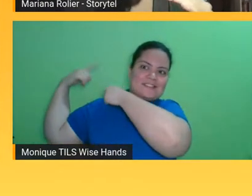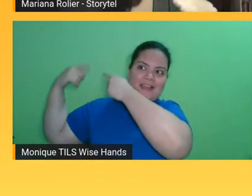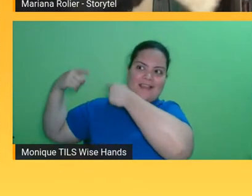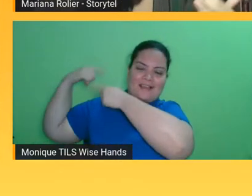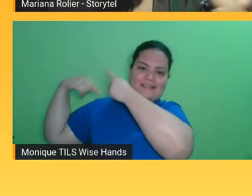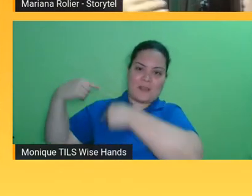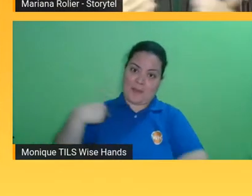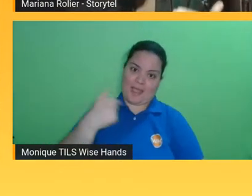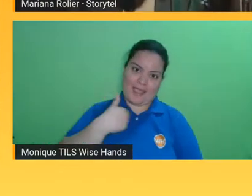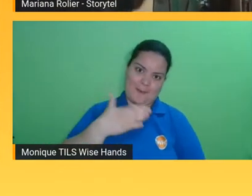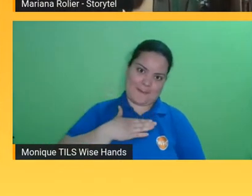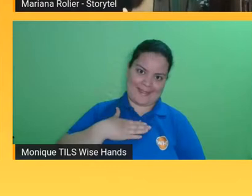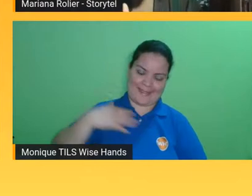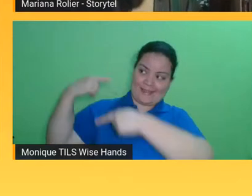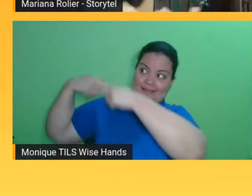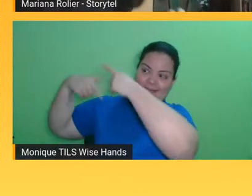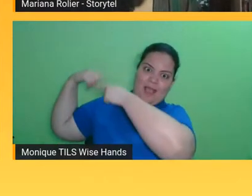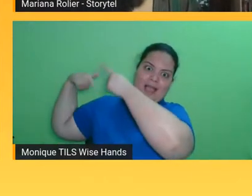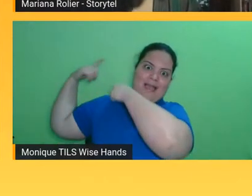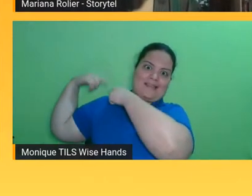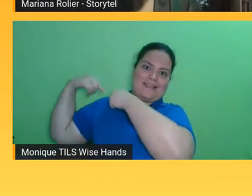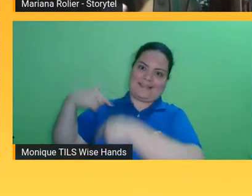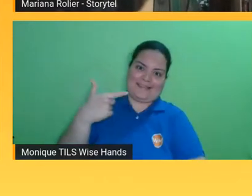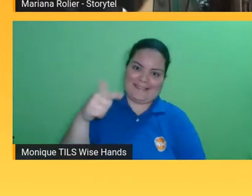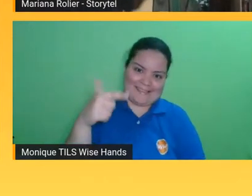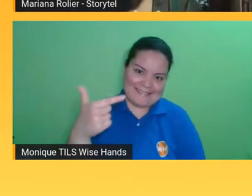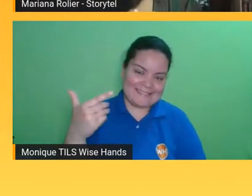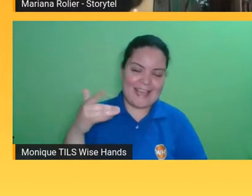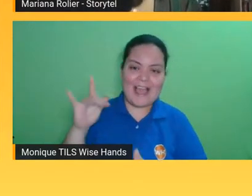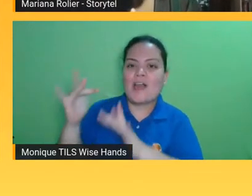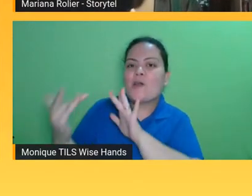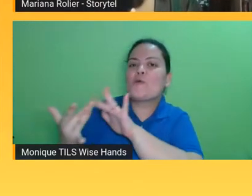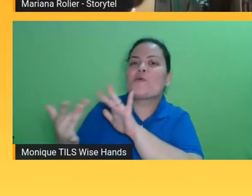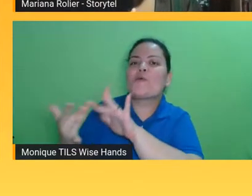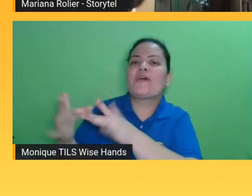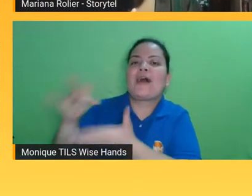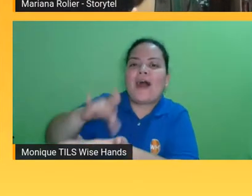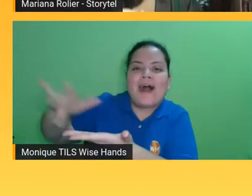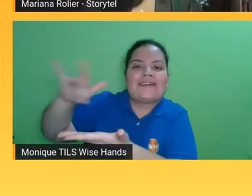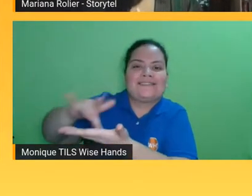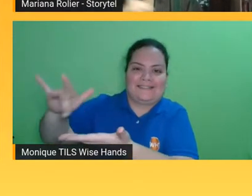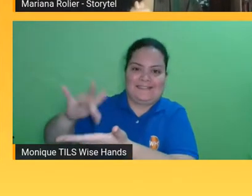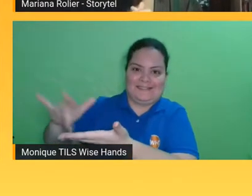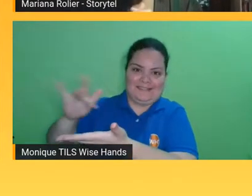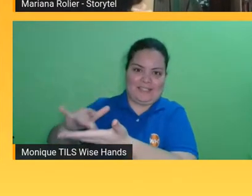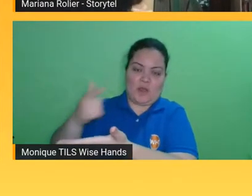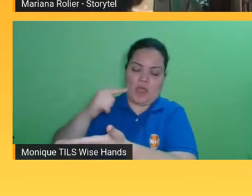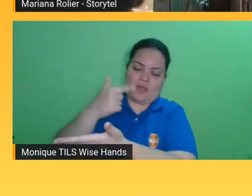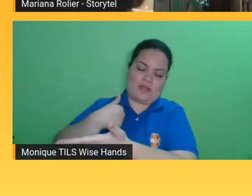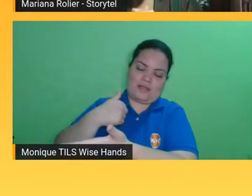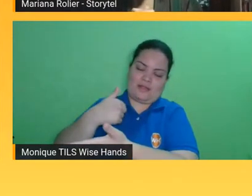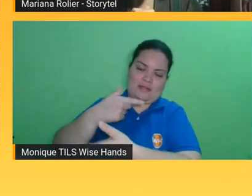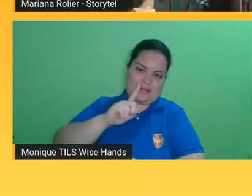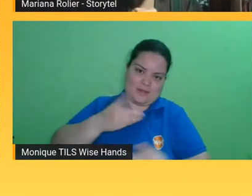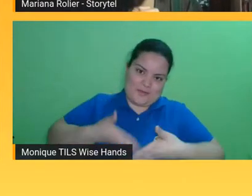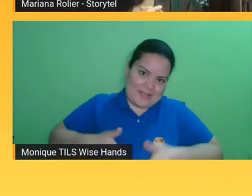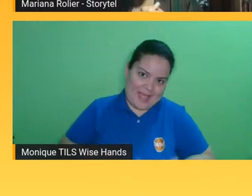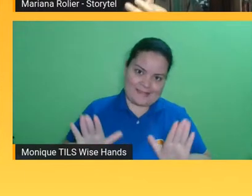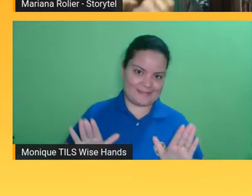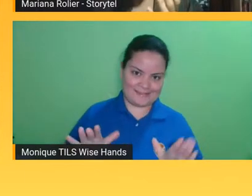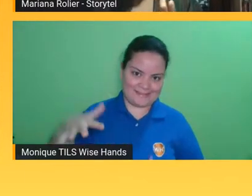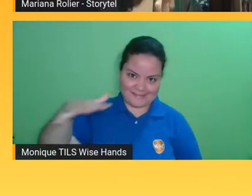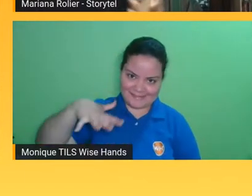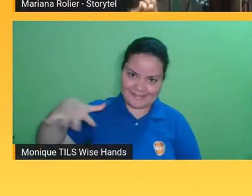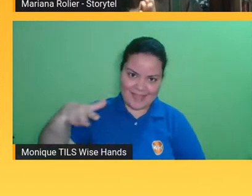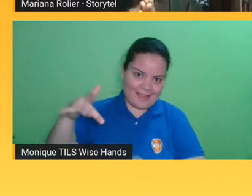então a gente a gente mantém as nossas tradições mas essas gerações novas não tem mais esse hábito por exemplo essa coisa do de você